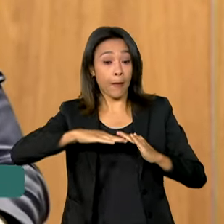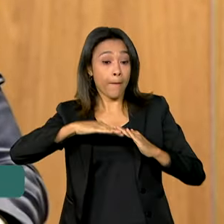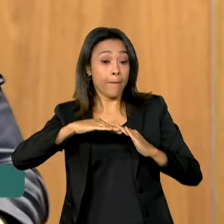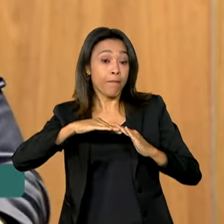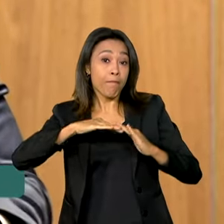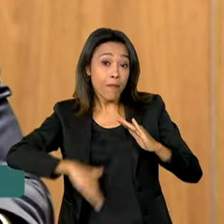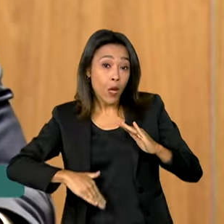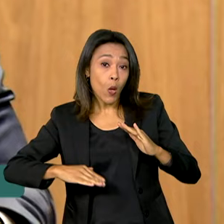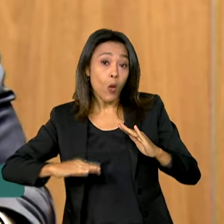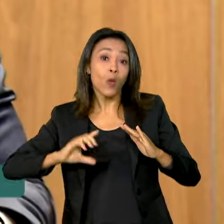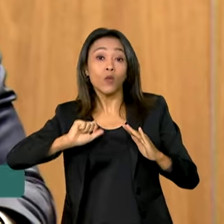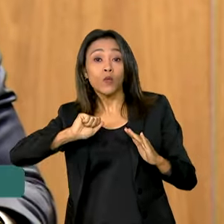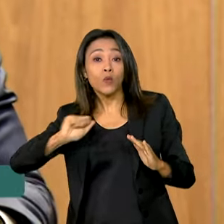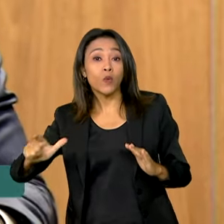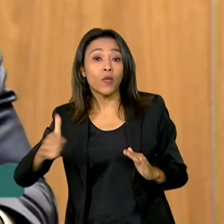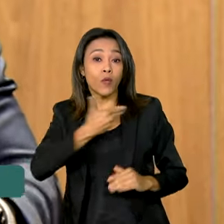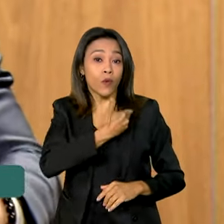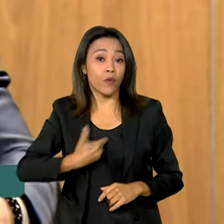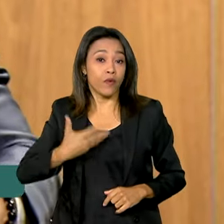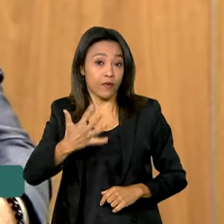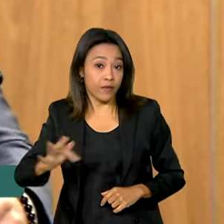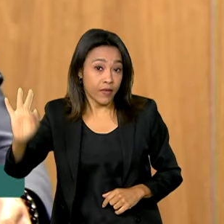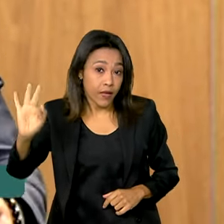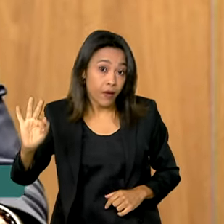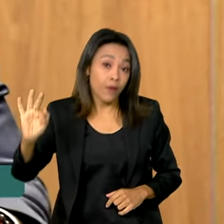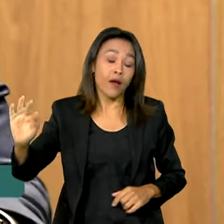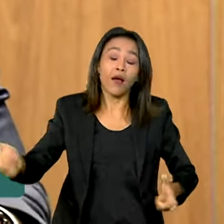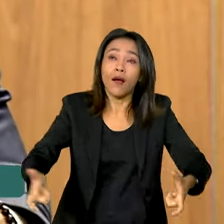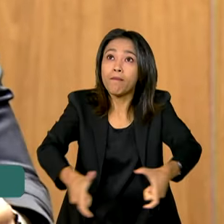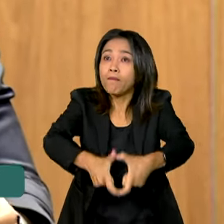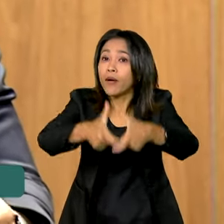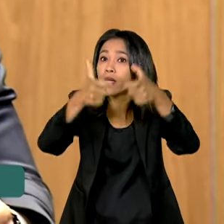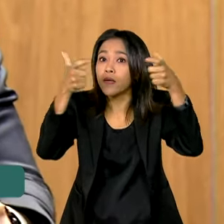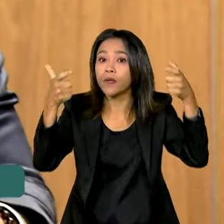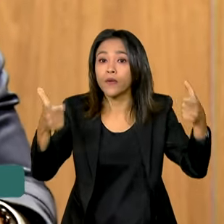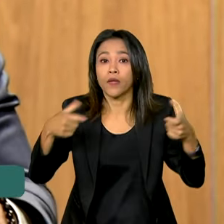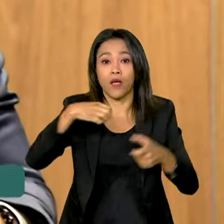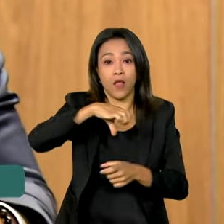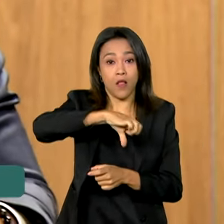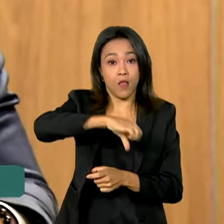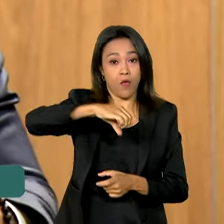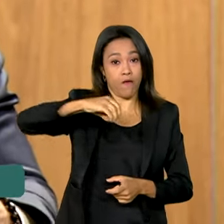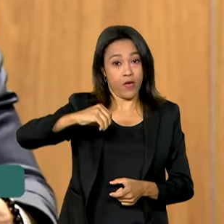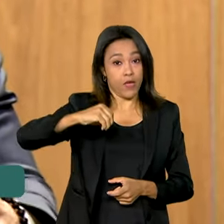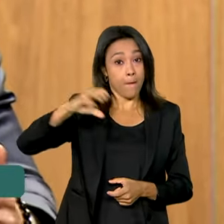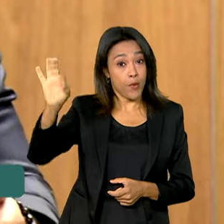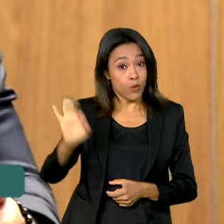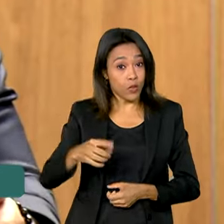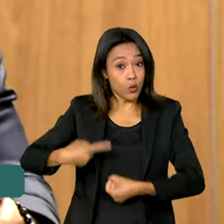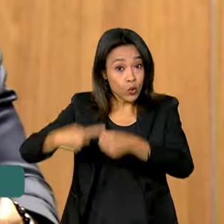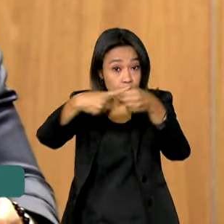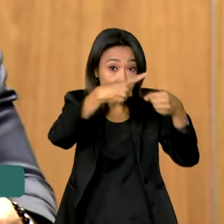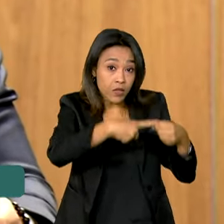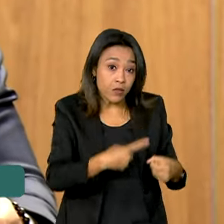que o governo federal. Inclusive, a grande, grande maioria, mais de 90% dos municípios brasileiros, nem